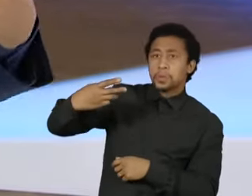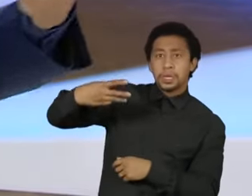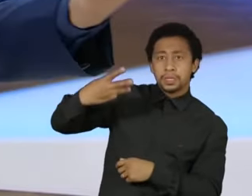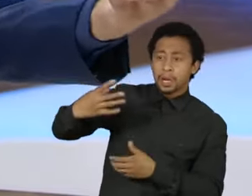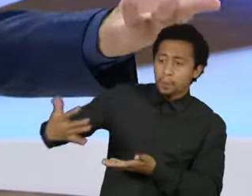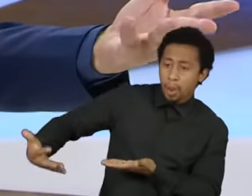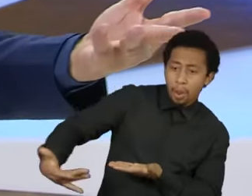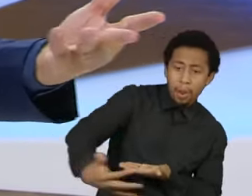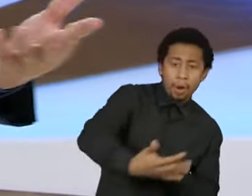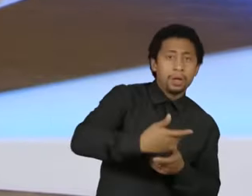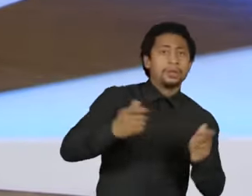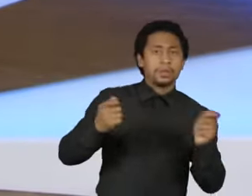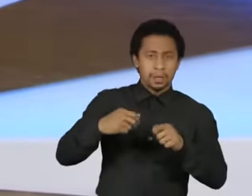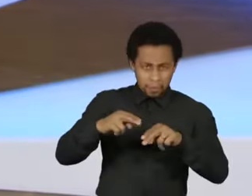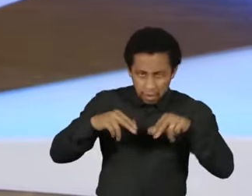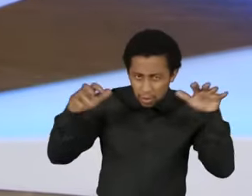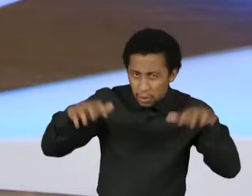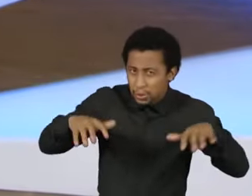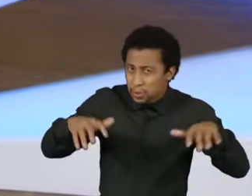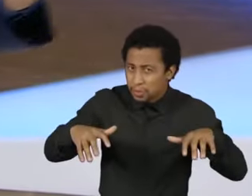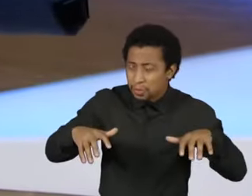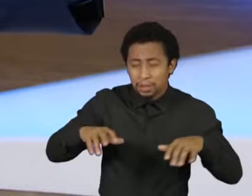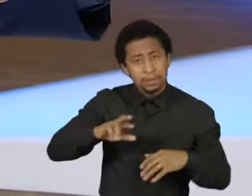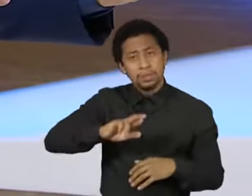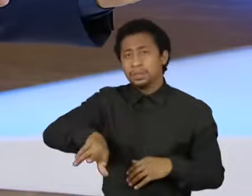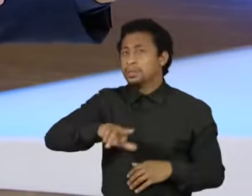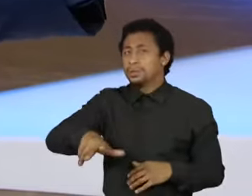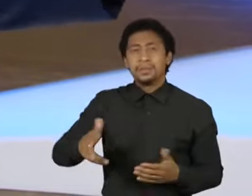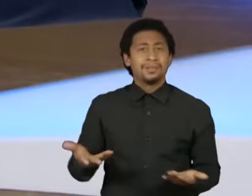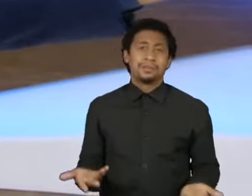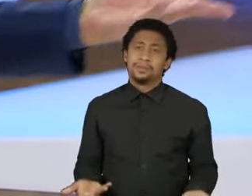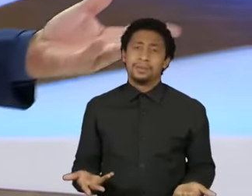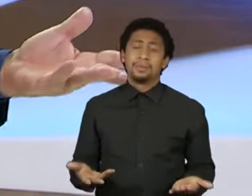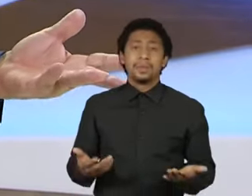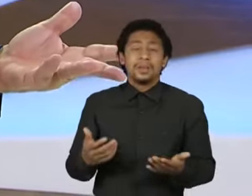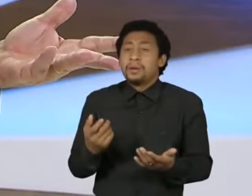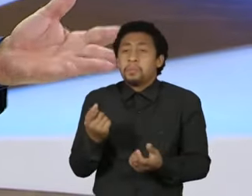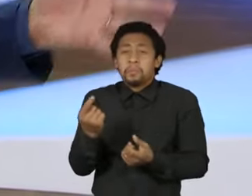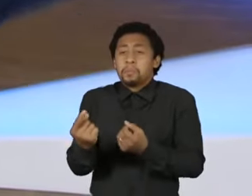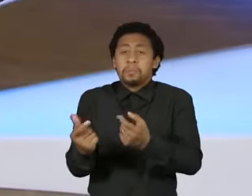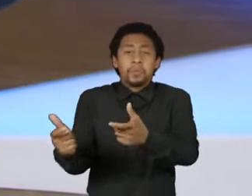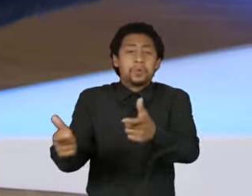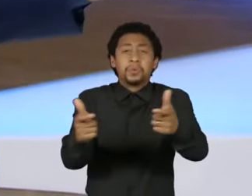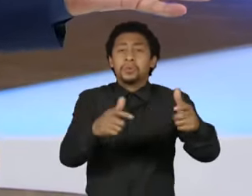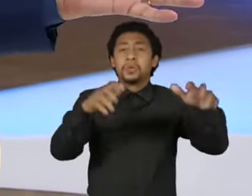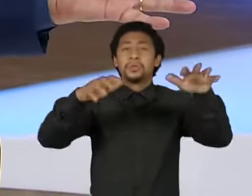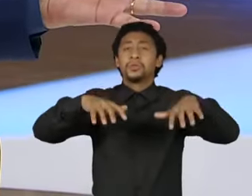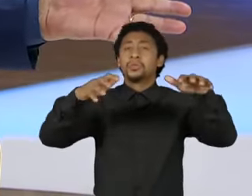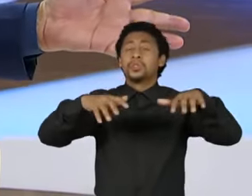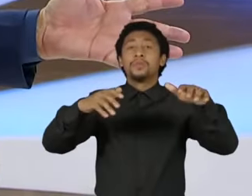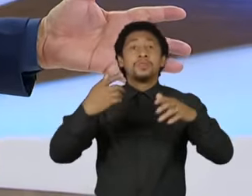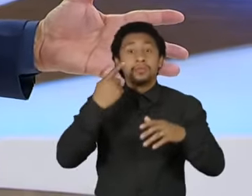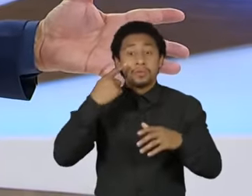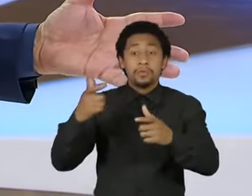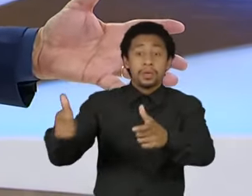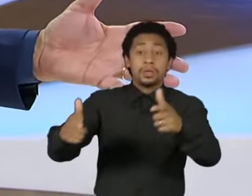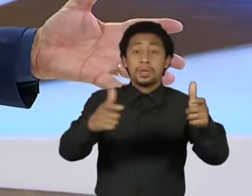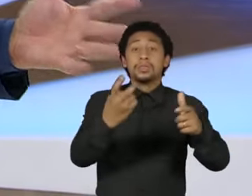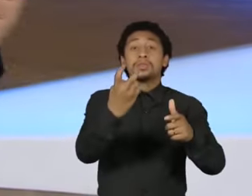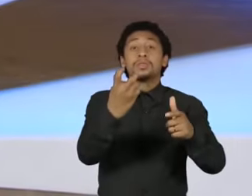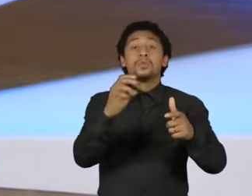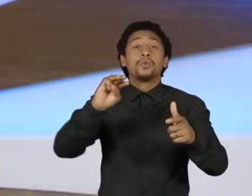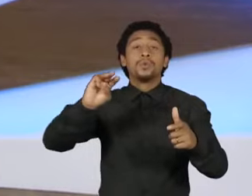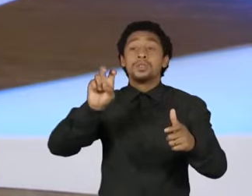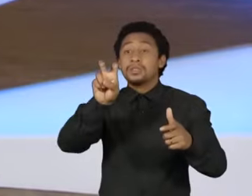chuva, não é em função da irrigação, que cobre um pequeno número de propriedades, se a gente olhar os 5 milhões de propriedades que nós temos no